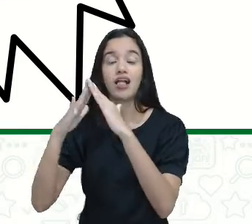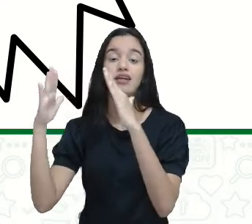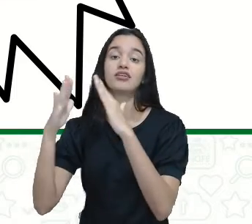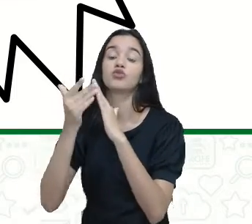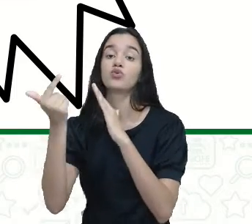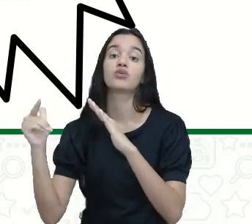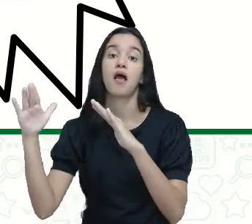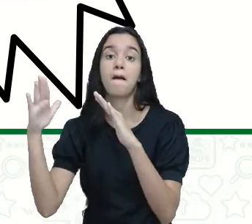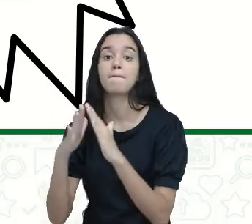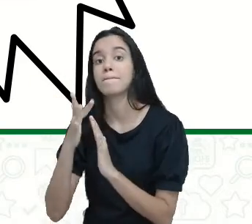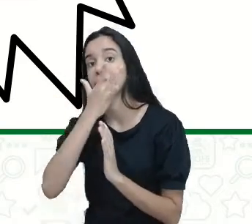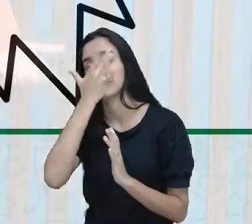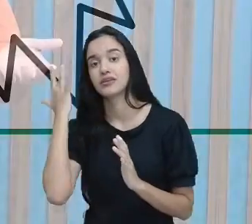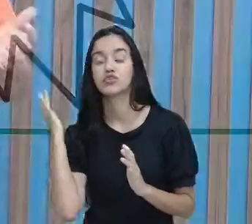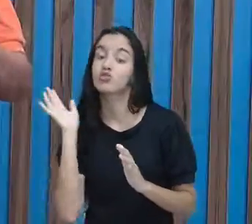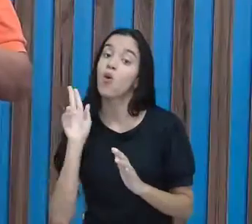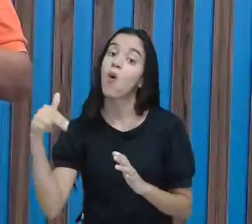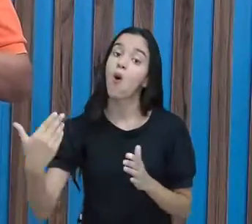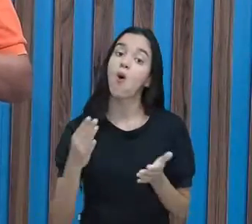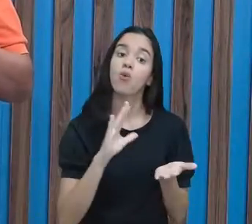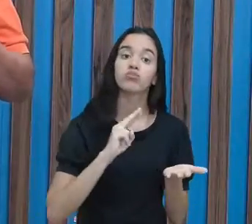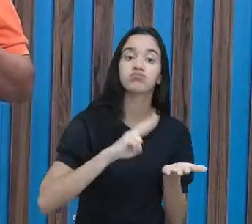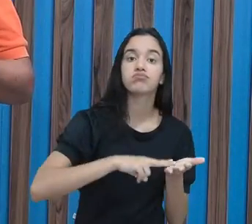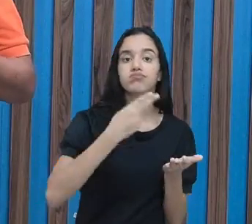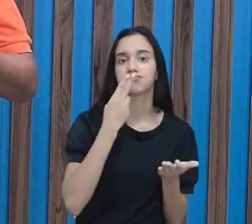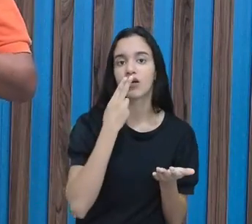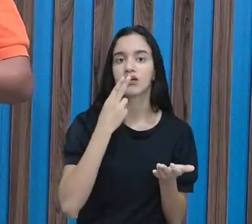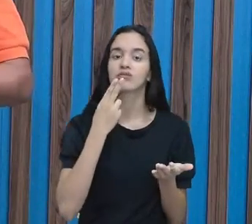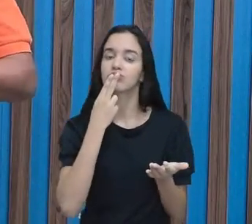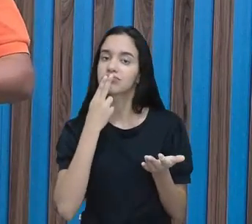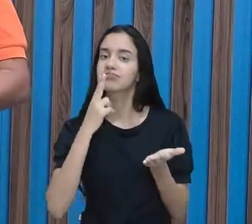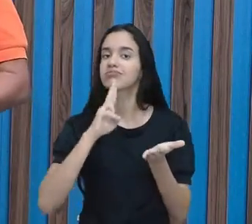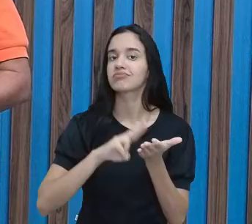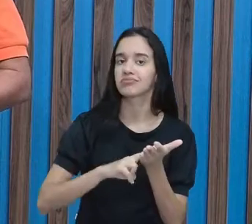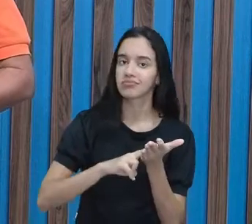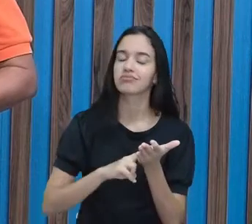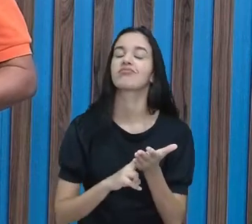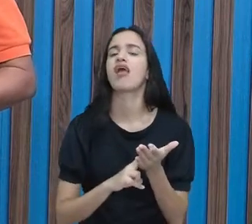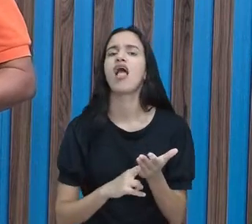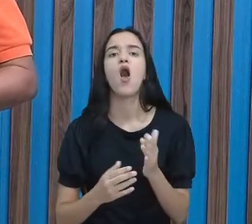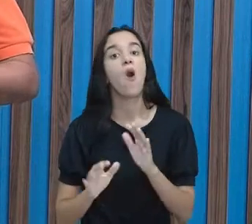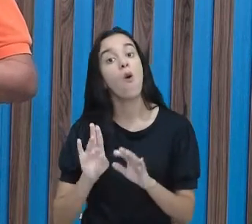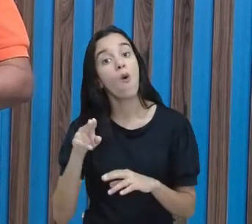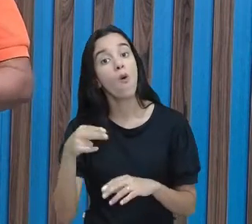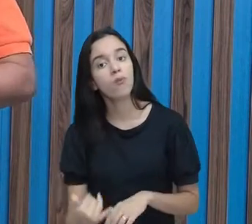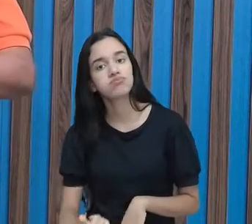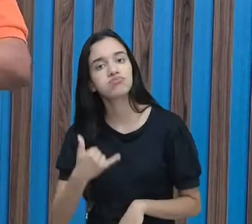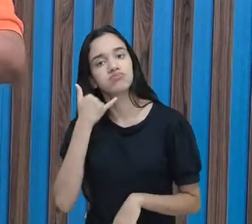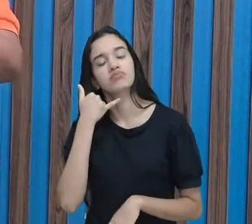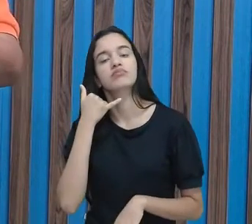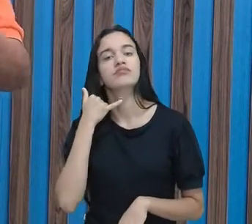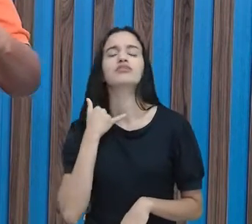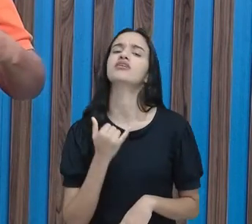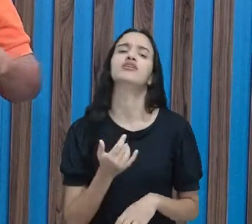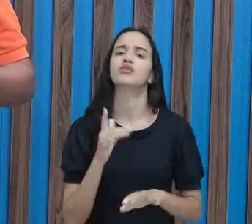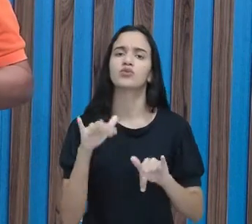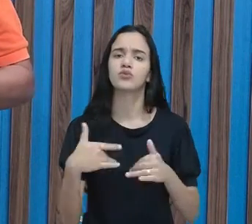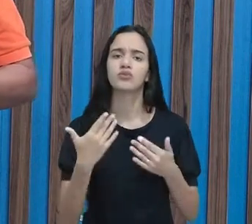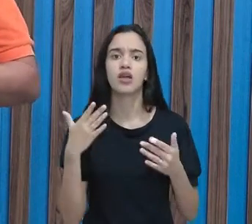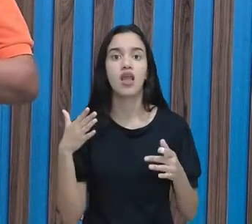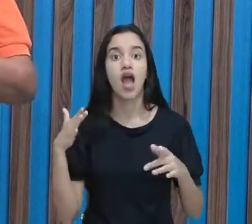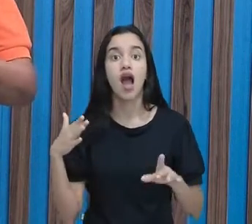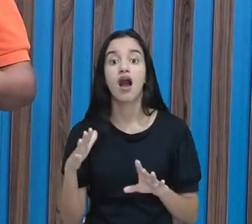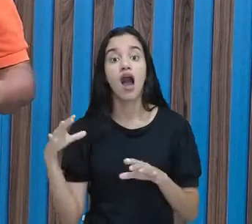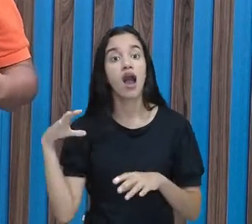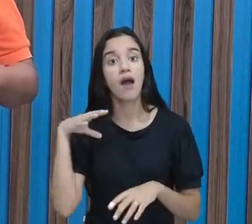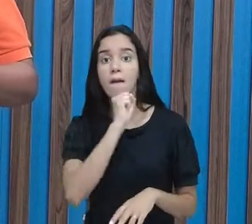ou quando você mandava uma carta, ou quando você fazia uma ligação. Não existia assim de forma tão instantânea